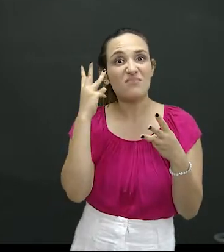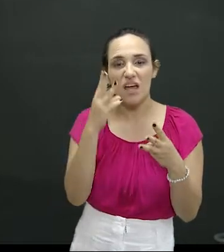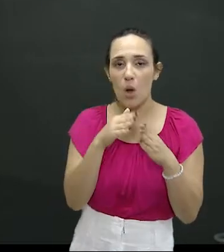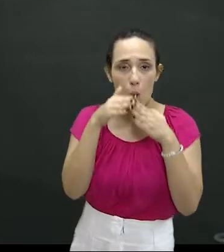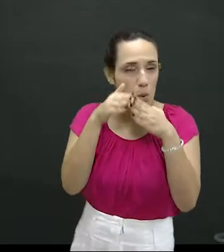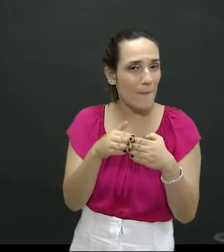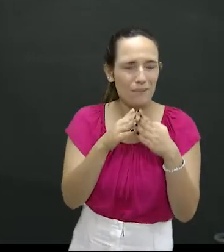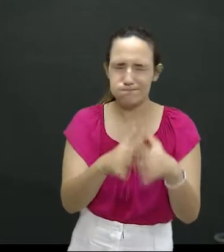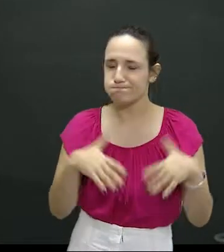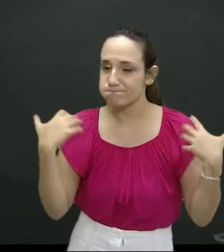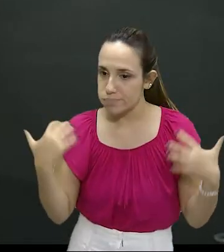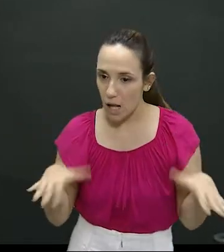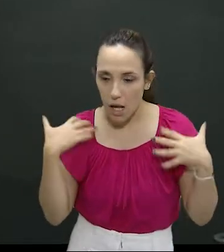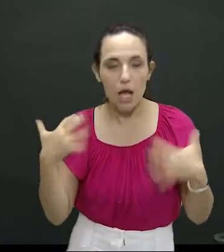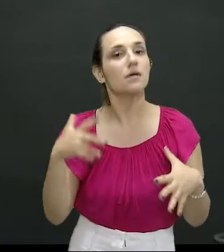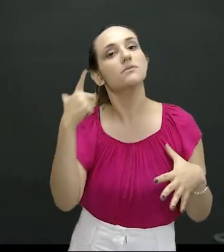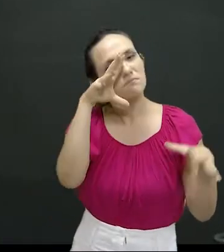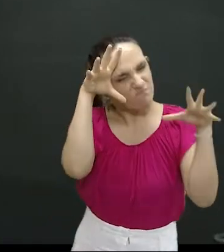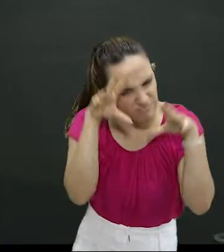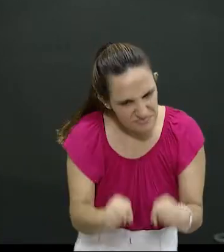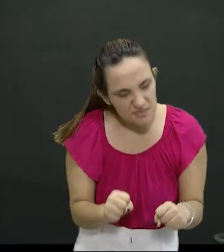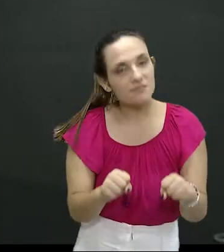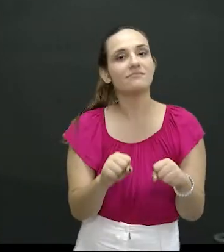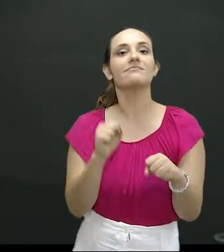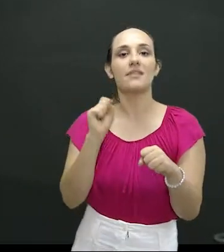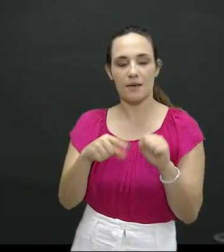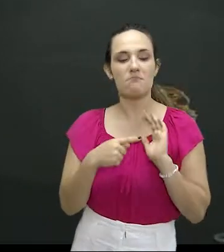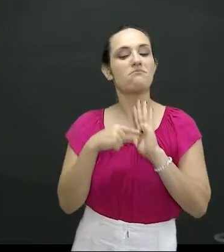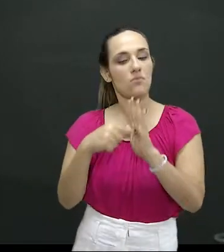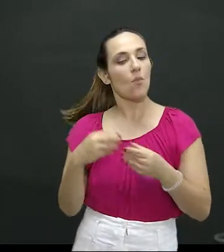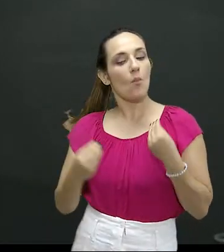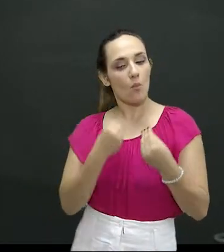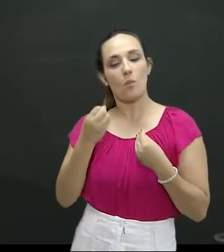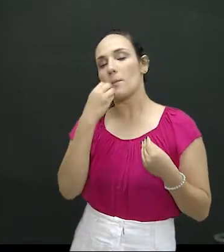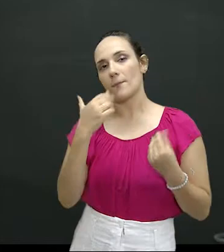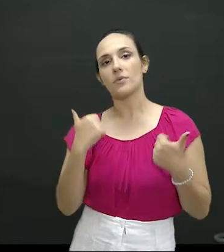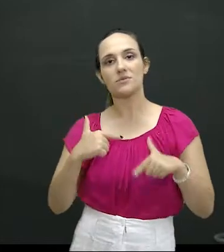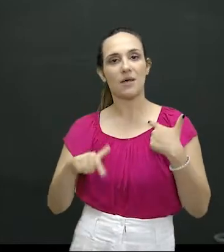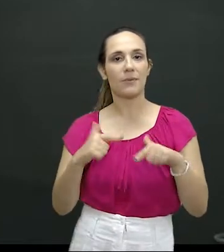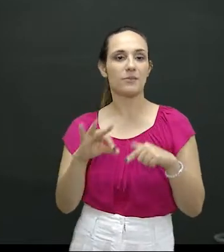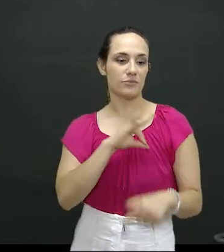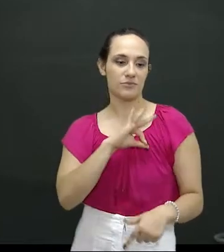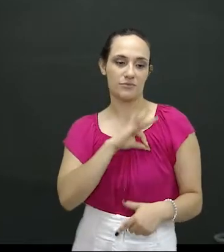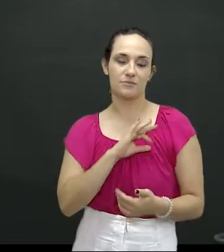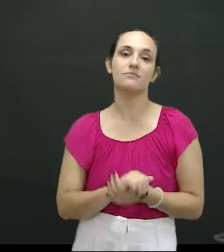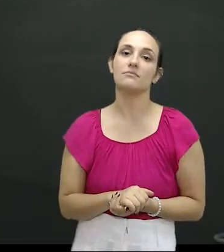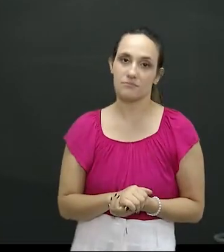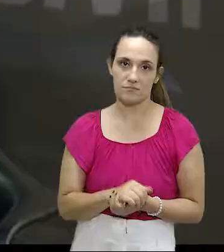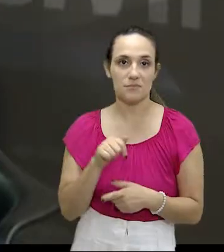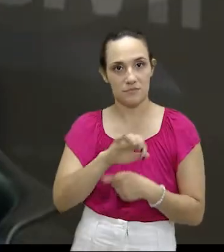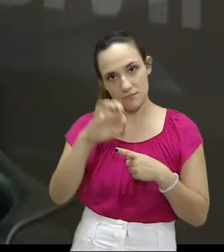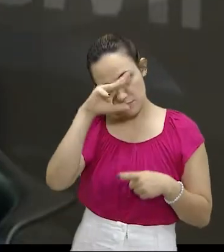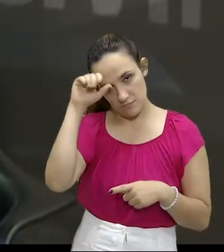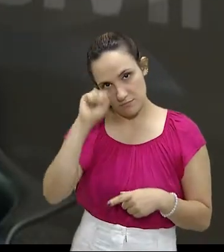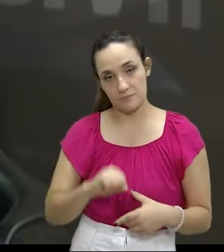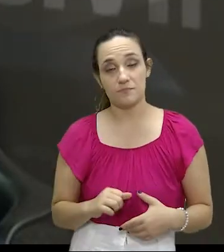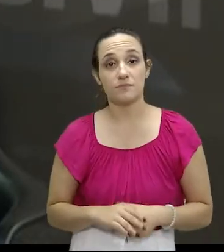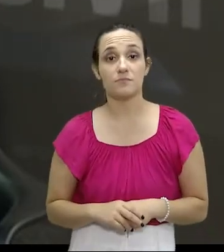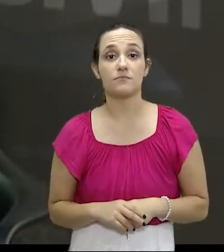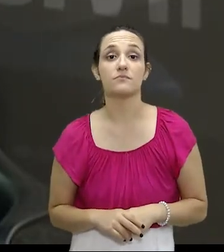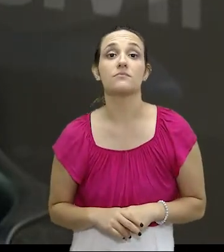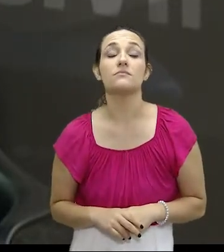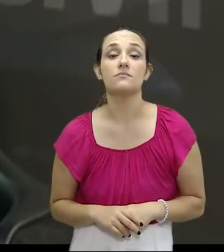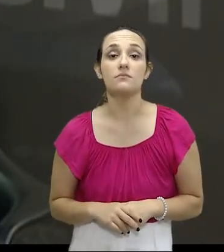mostrando a presença estatal na fronteira e também nesse caso nas divisas aqui, dos estados, as divisas com o Marcos do Sul. E doutor, há